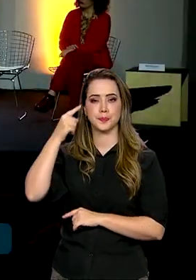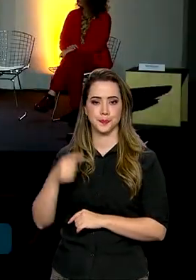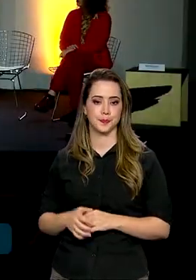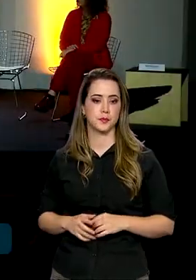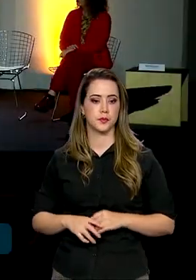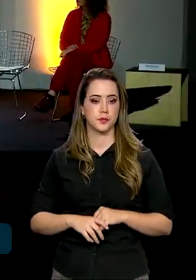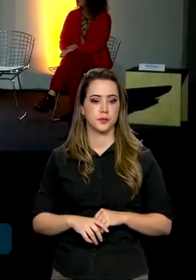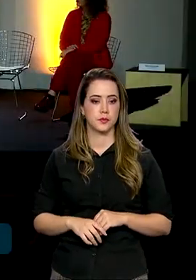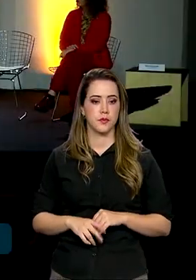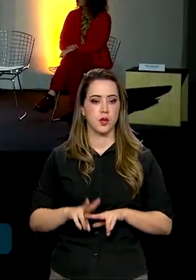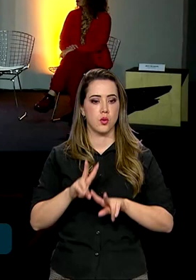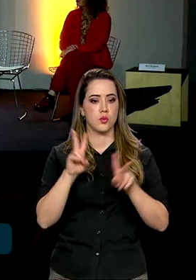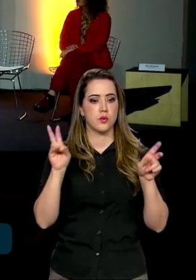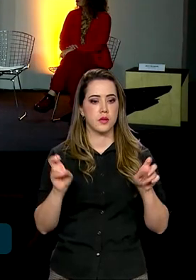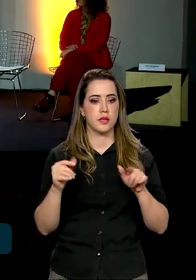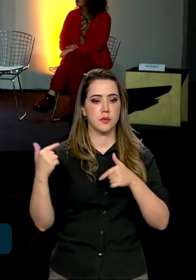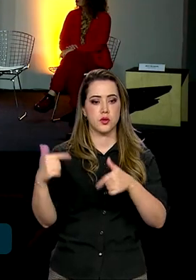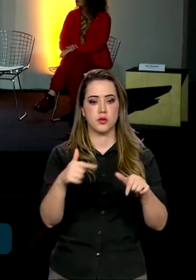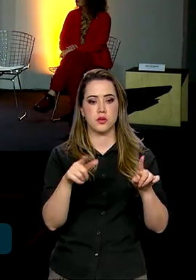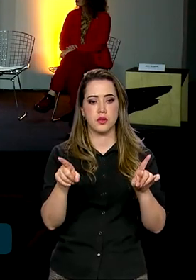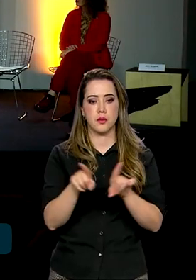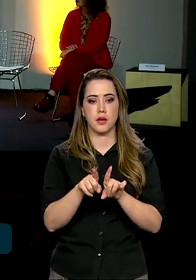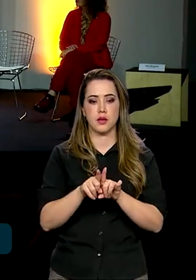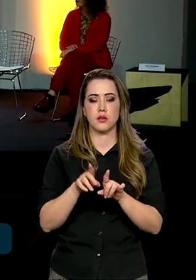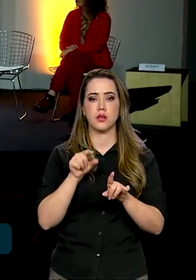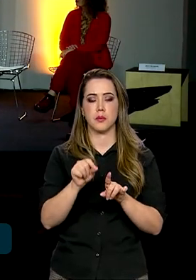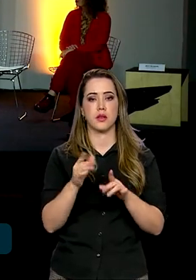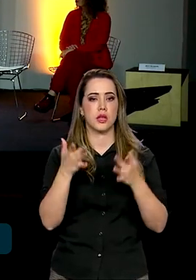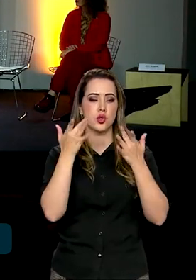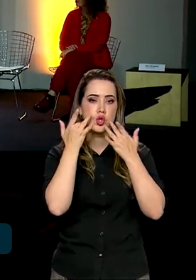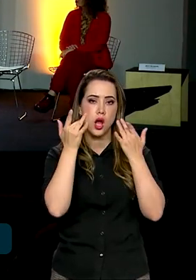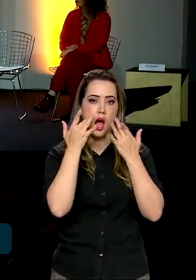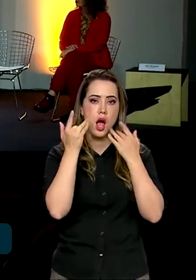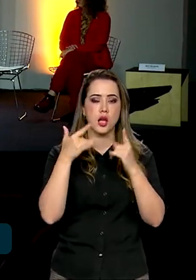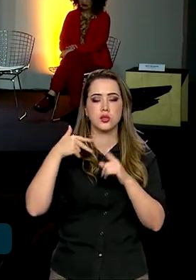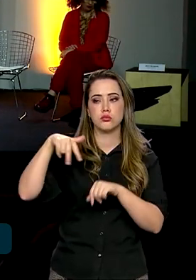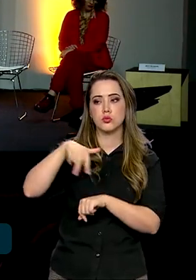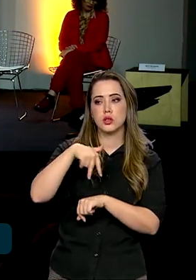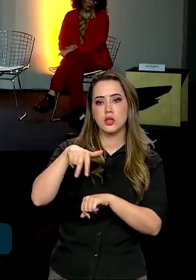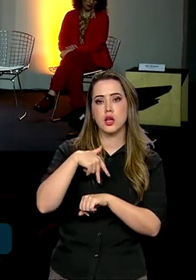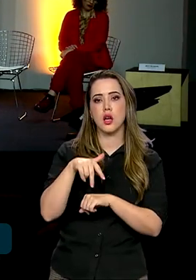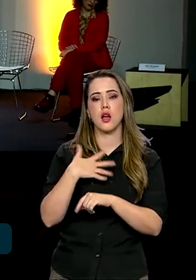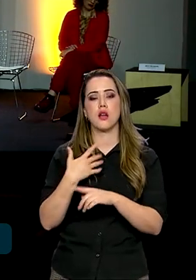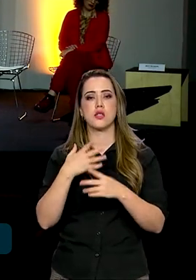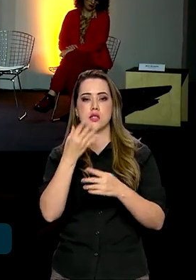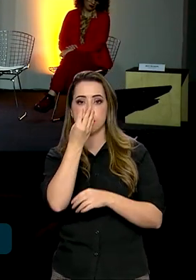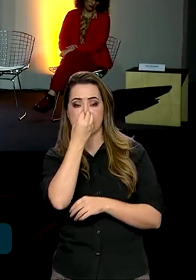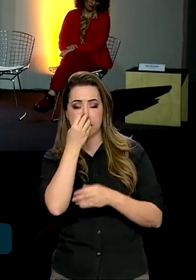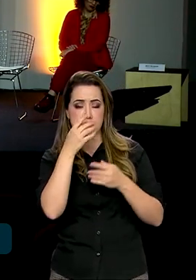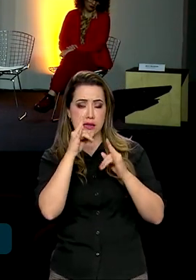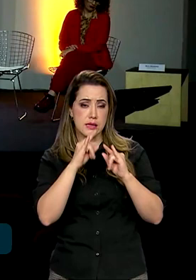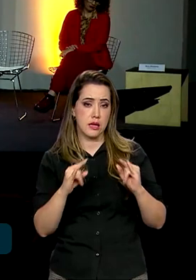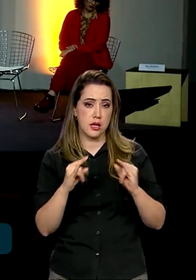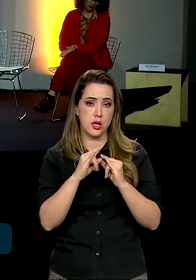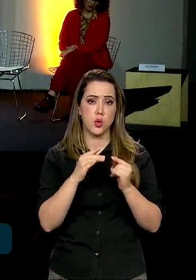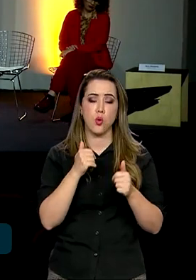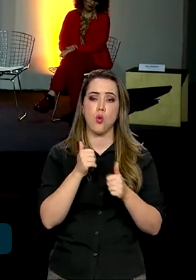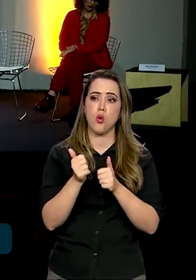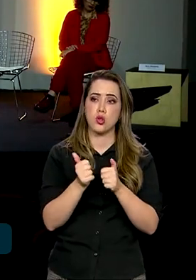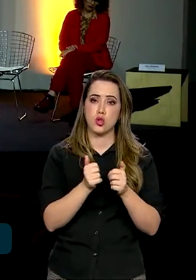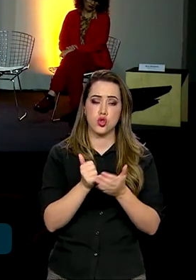As linhas de atuação incluem teatro, dança, circo, literatura, música, jogos eletrônicos,